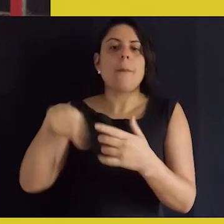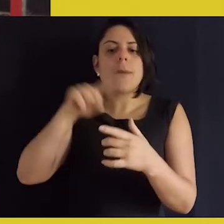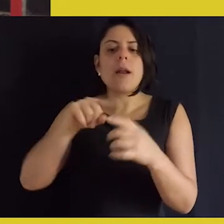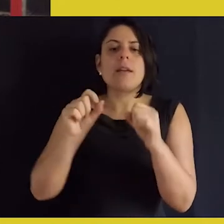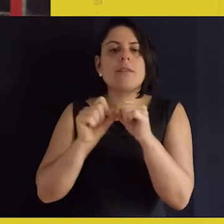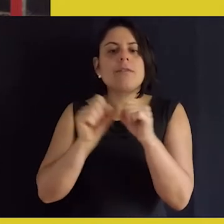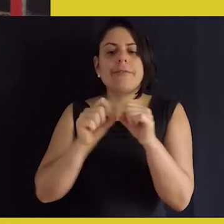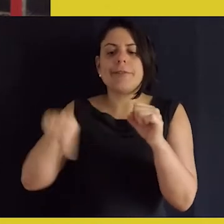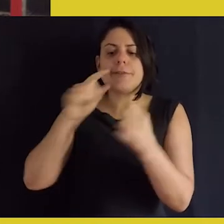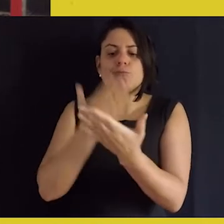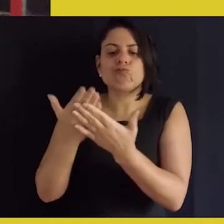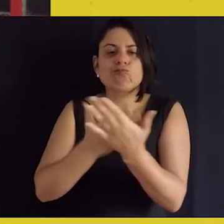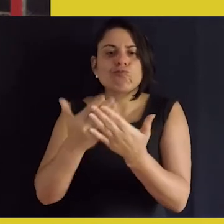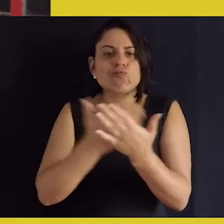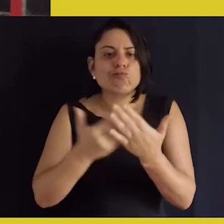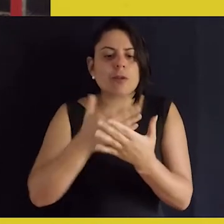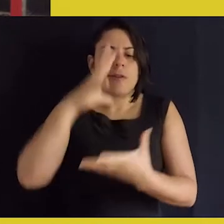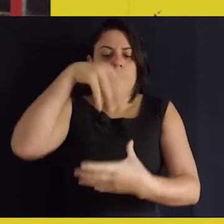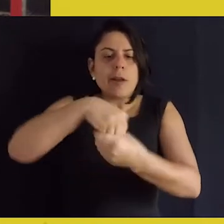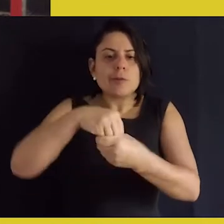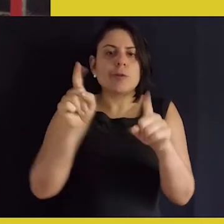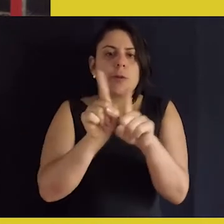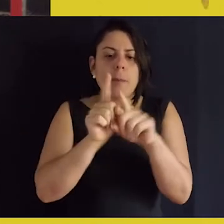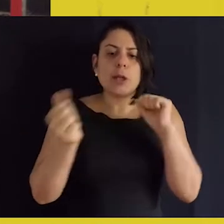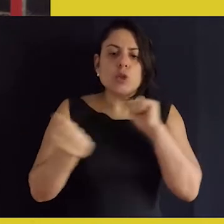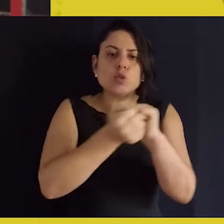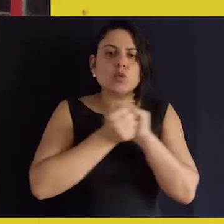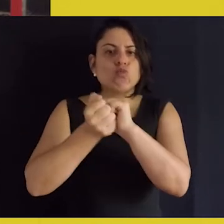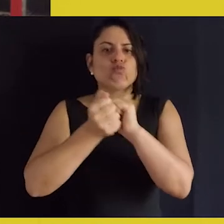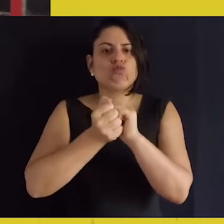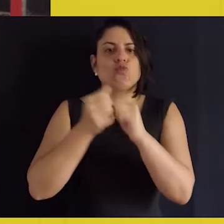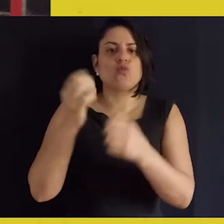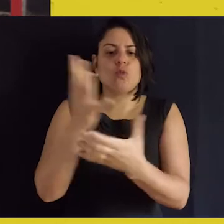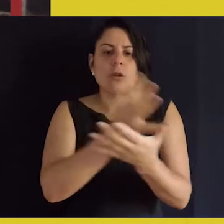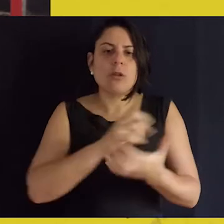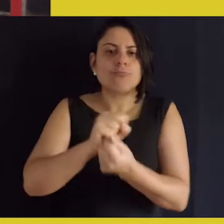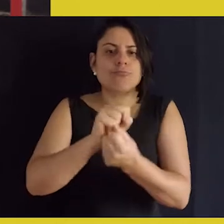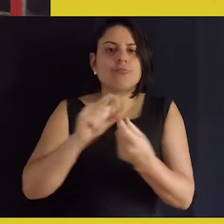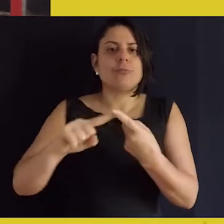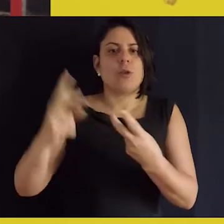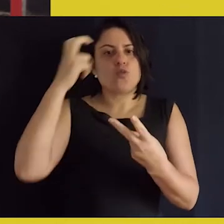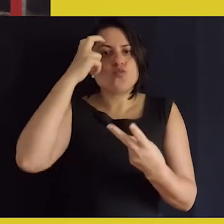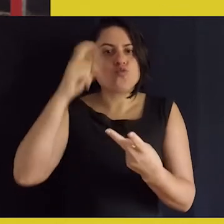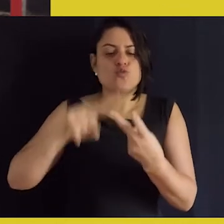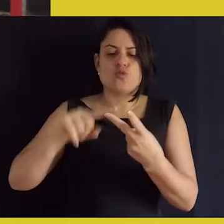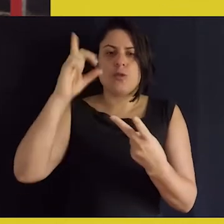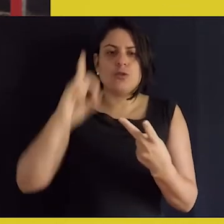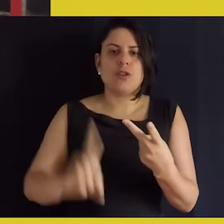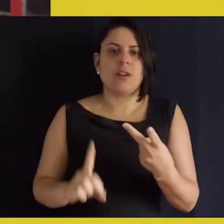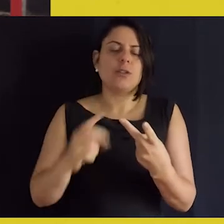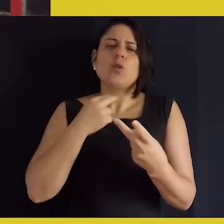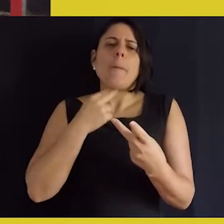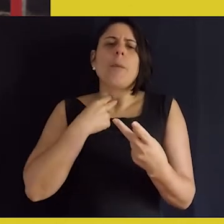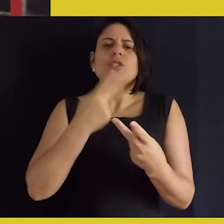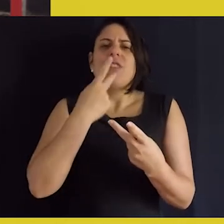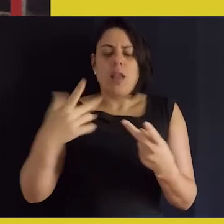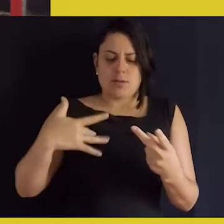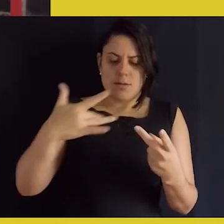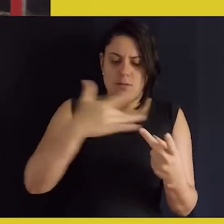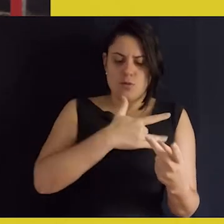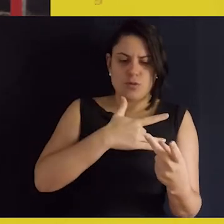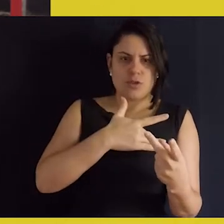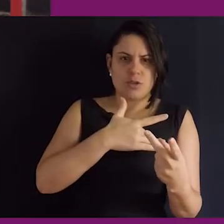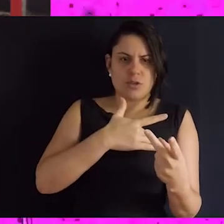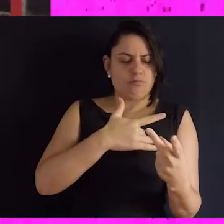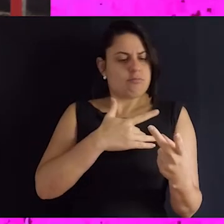que trabalham com AIDS e que trabalham também dentro de cultura, de arte, porque os direitos eles estão entrelaçados entre si, né? A gente não